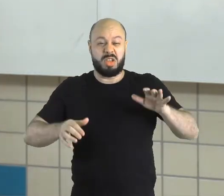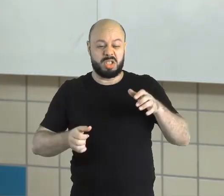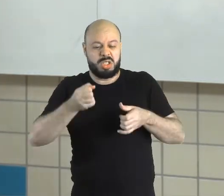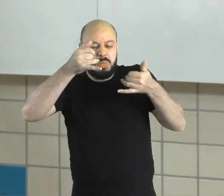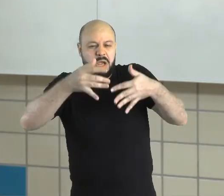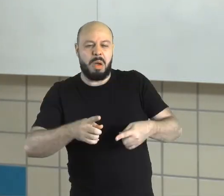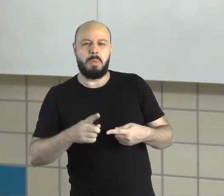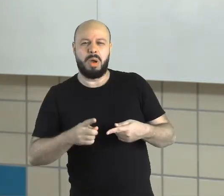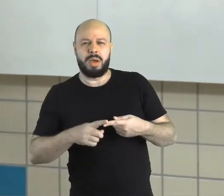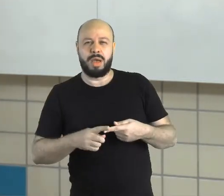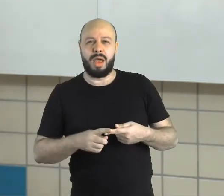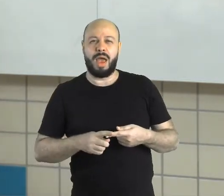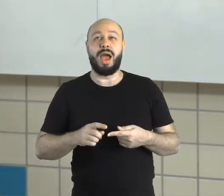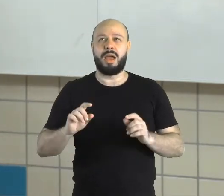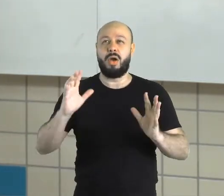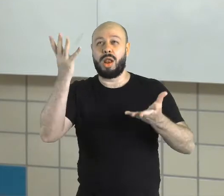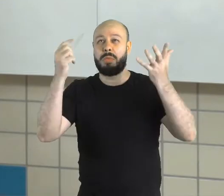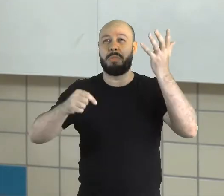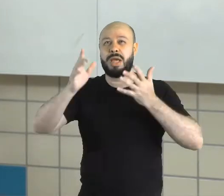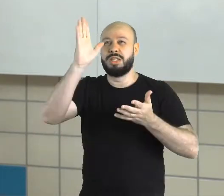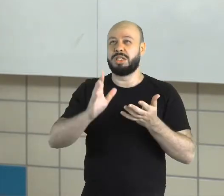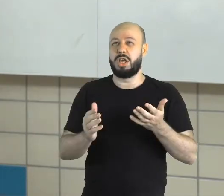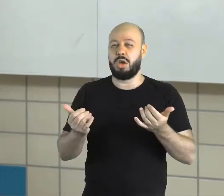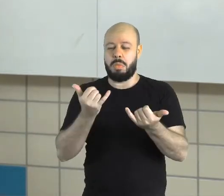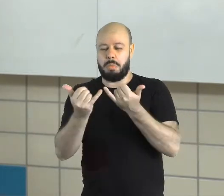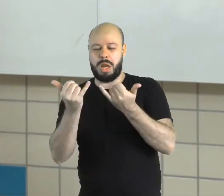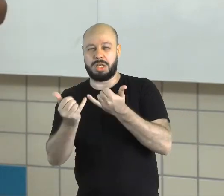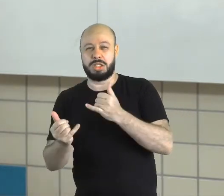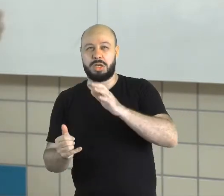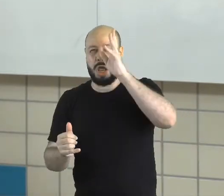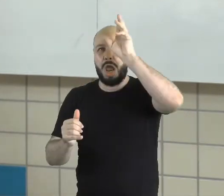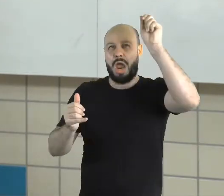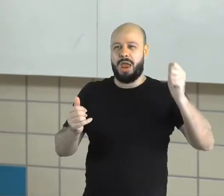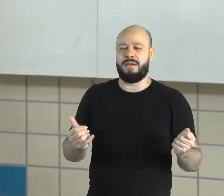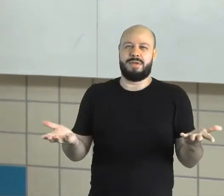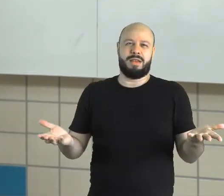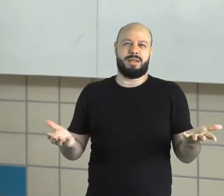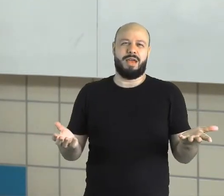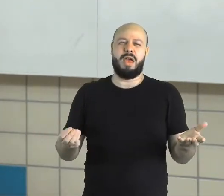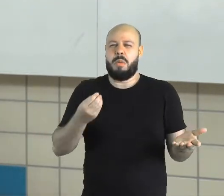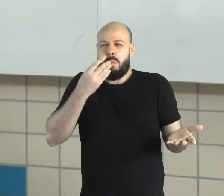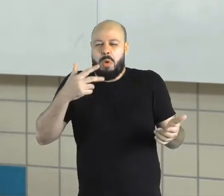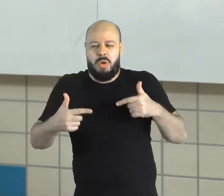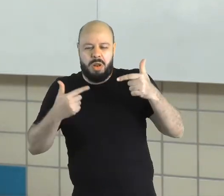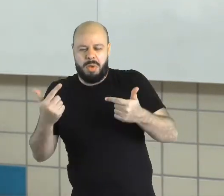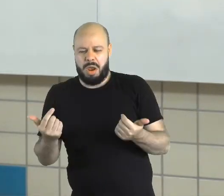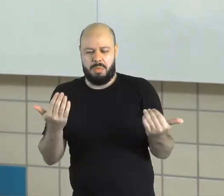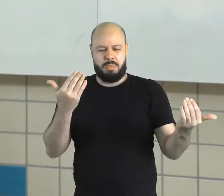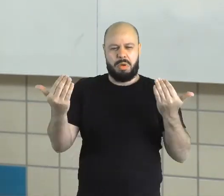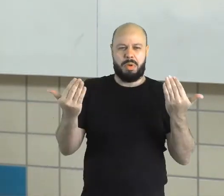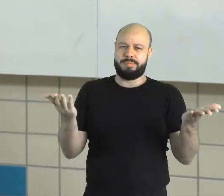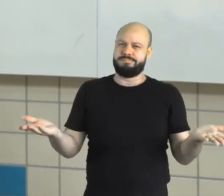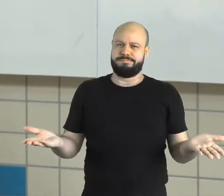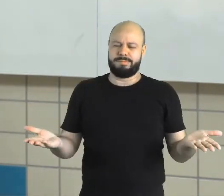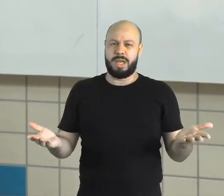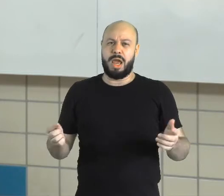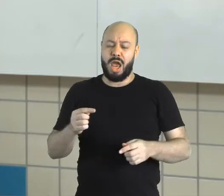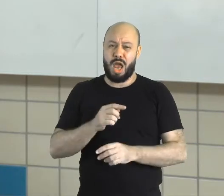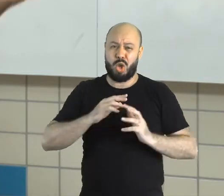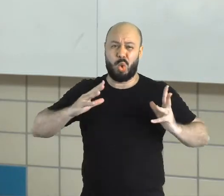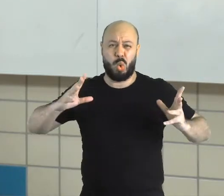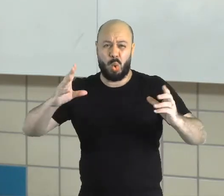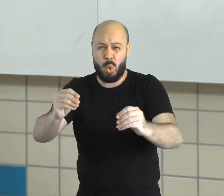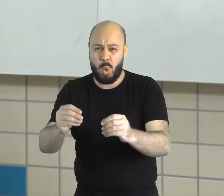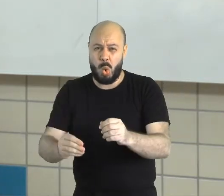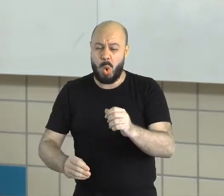clima do Brasil é parecido com o clima da África, então eles eram resistentes, né? Mas será que era todo negro africano que era forte? Será